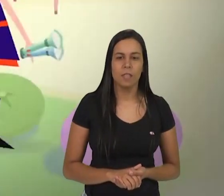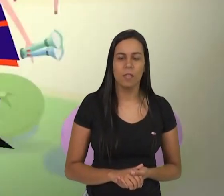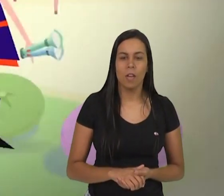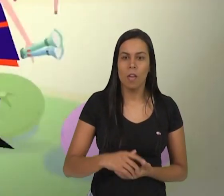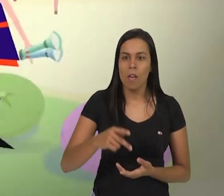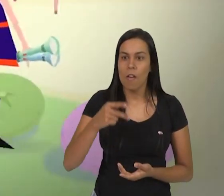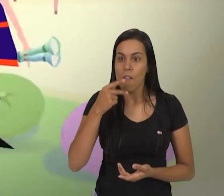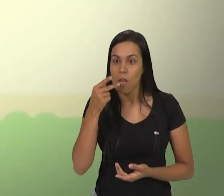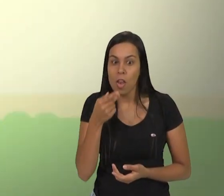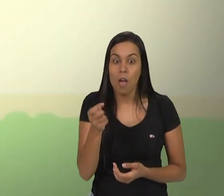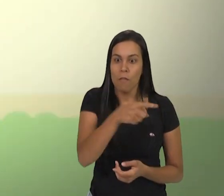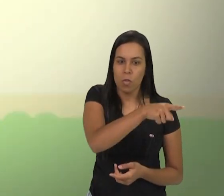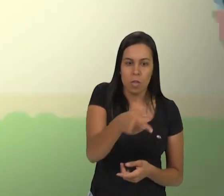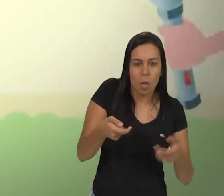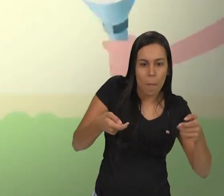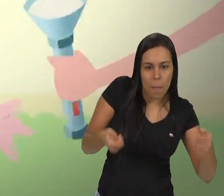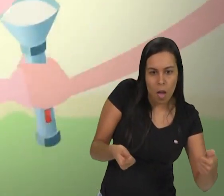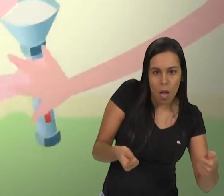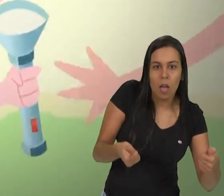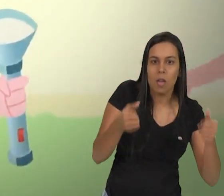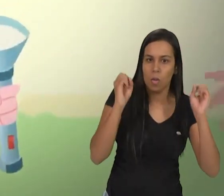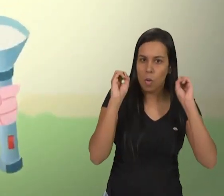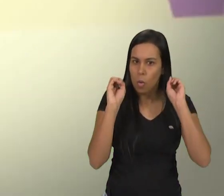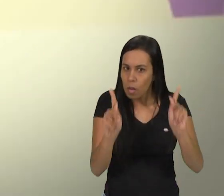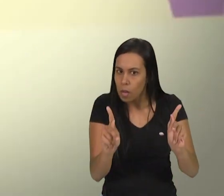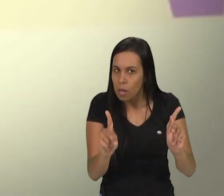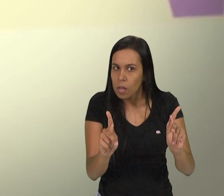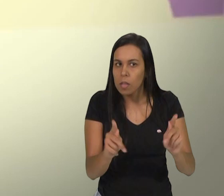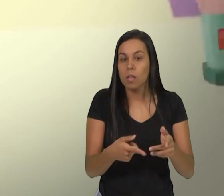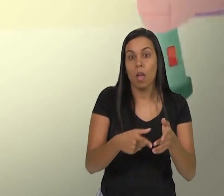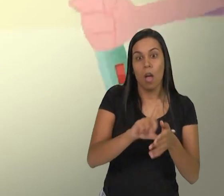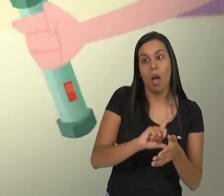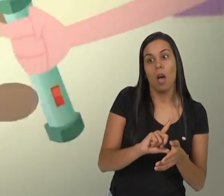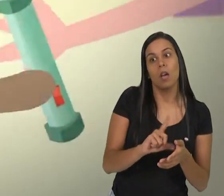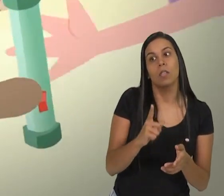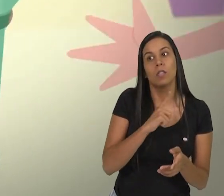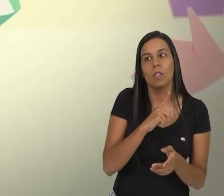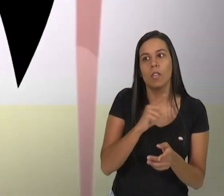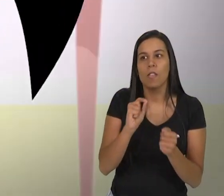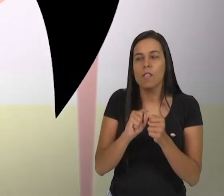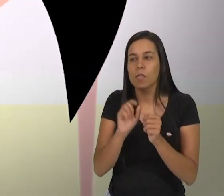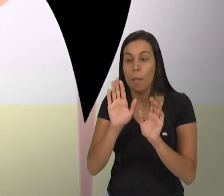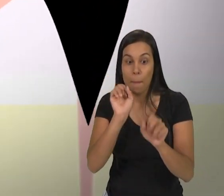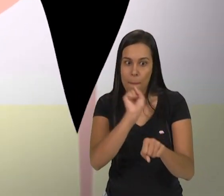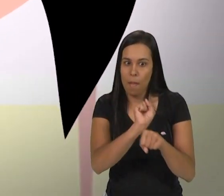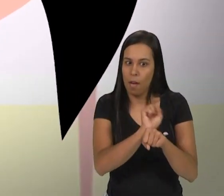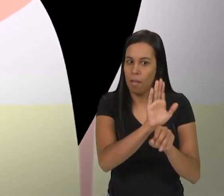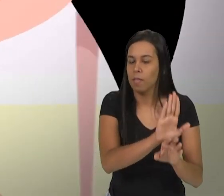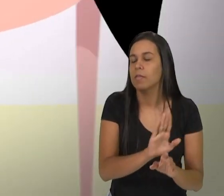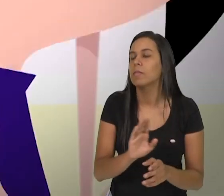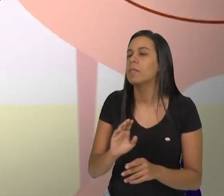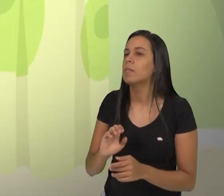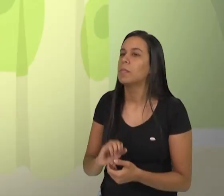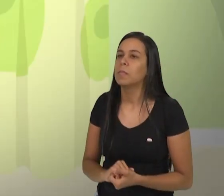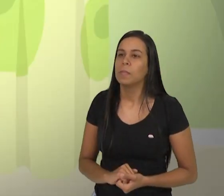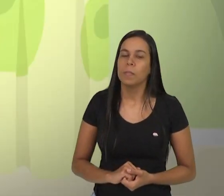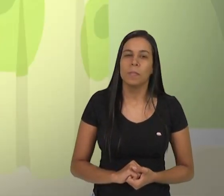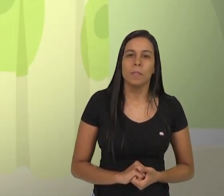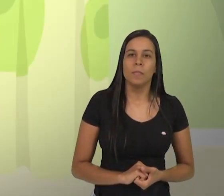Quando eu falar pra acender Vocês acendem Tá bom? Antes eu tenho que fazer uma coisa Espera